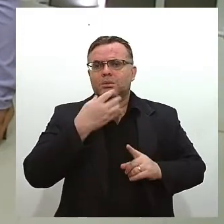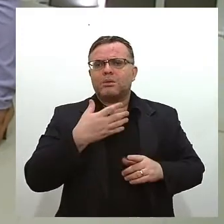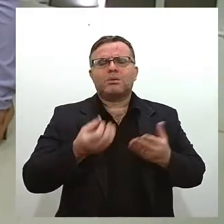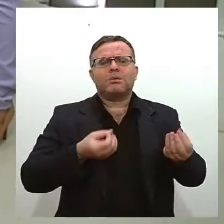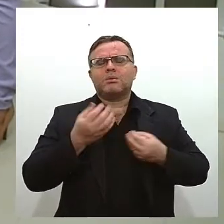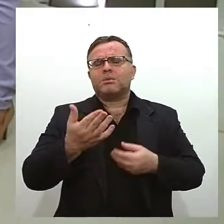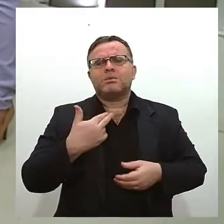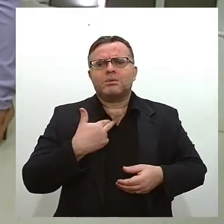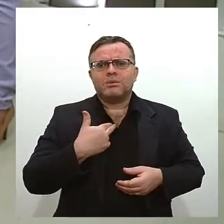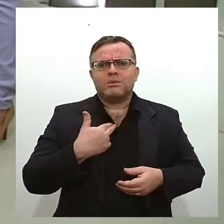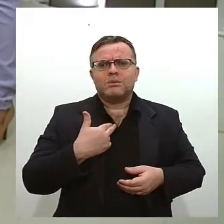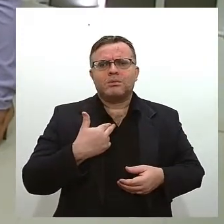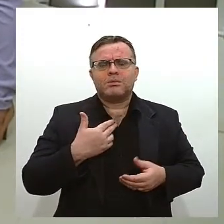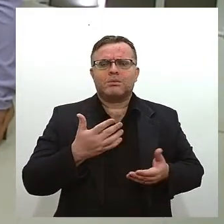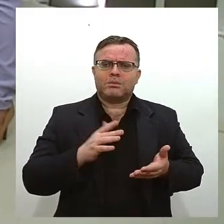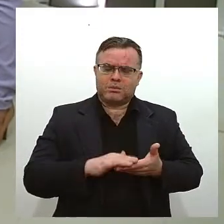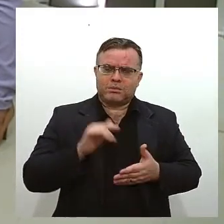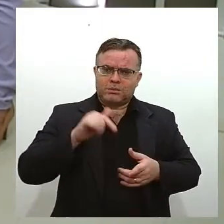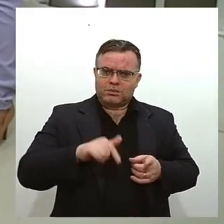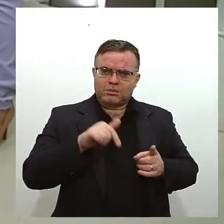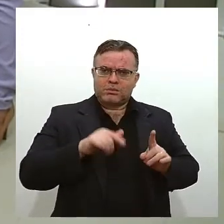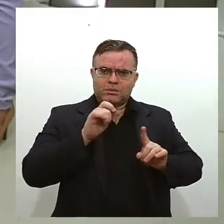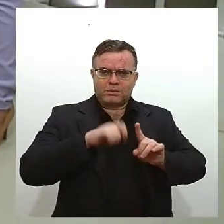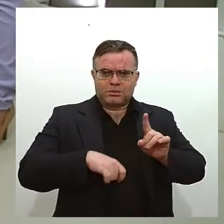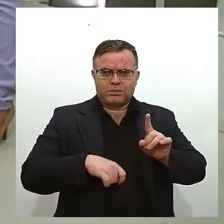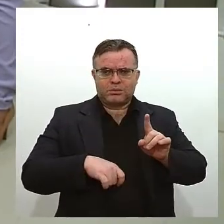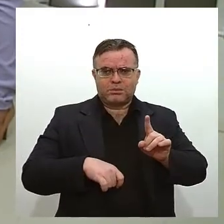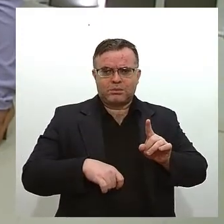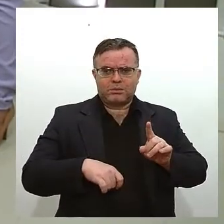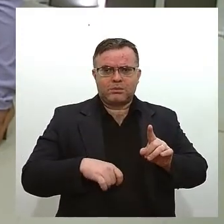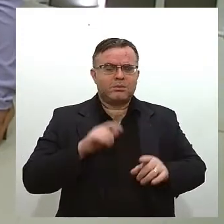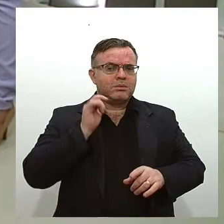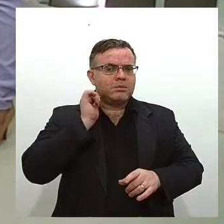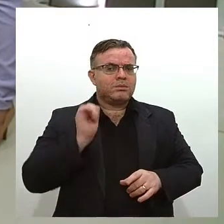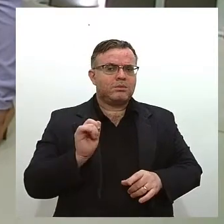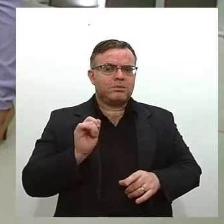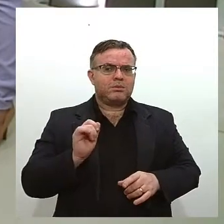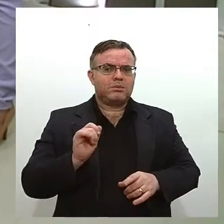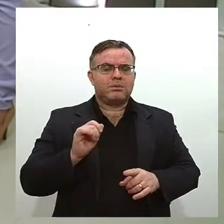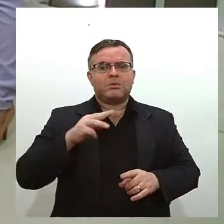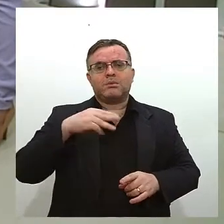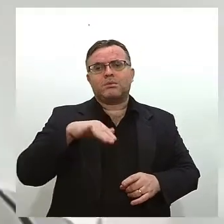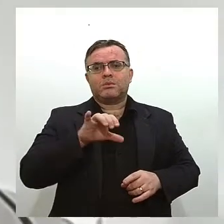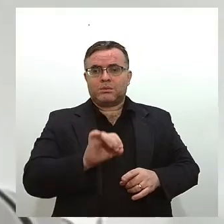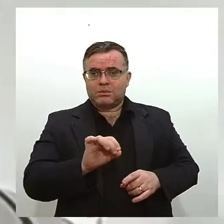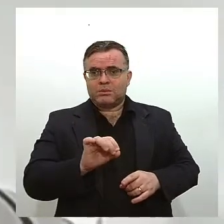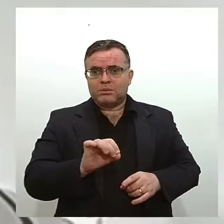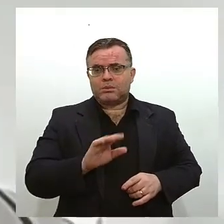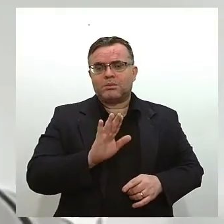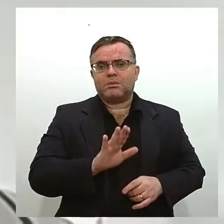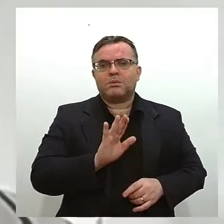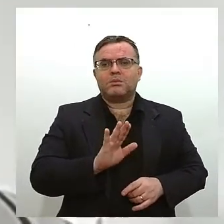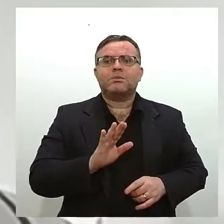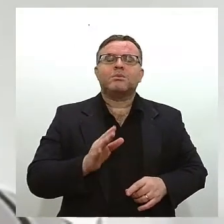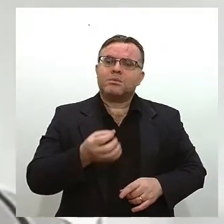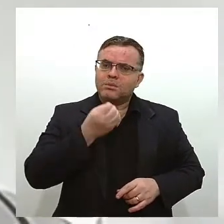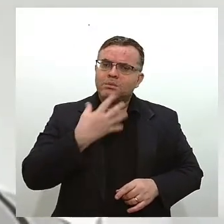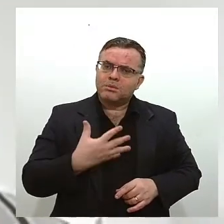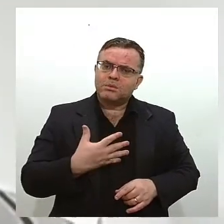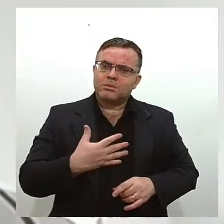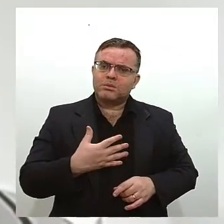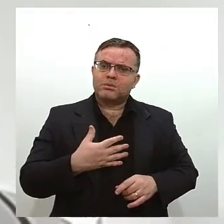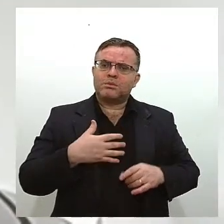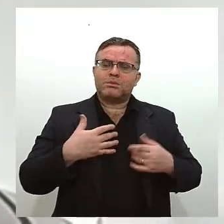então nesse mês agora de abril de maio perdão o resultado positivo foi para a